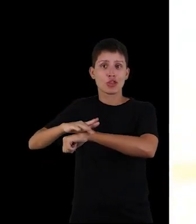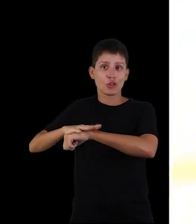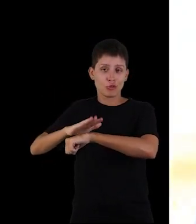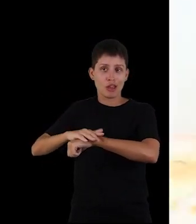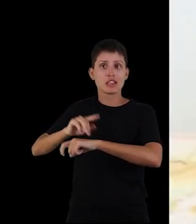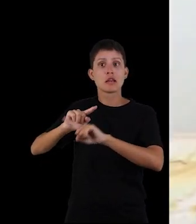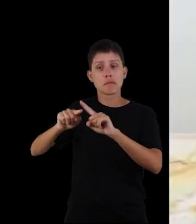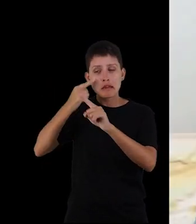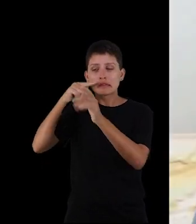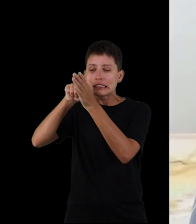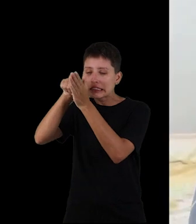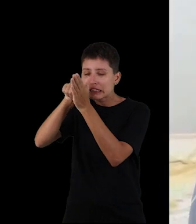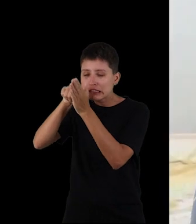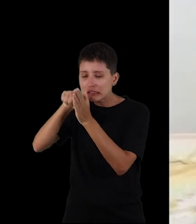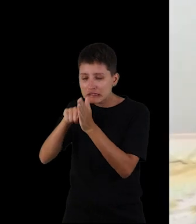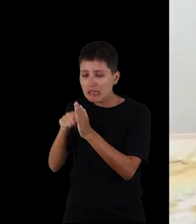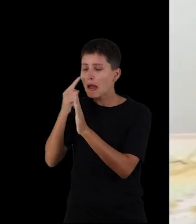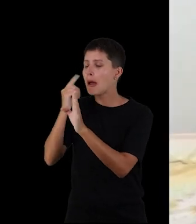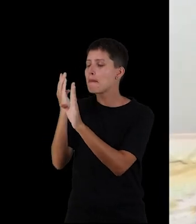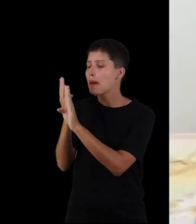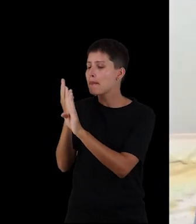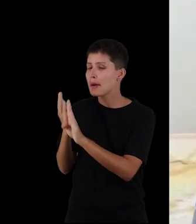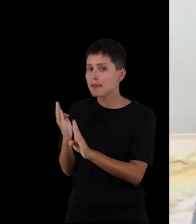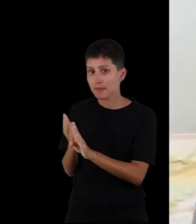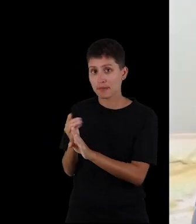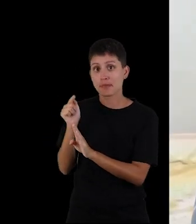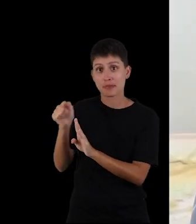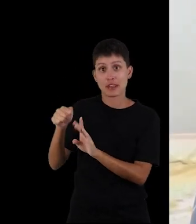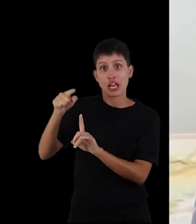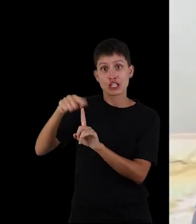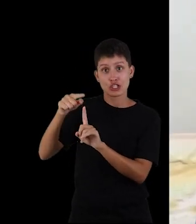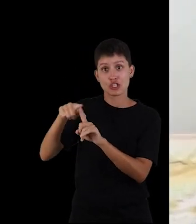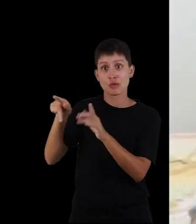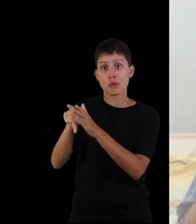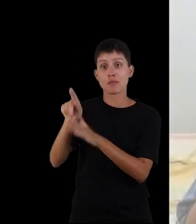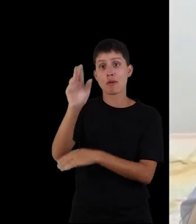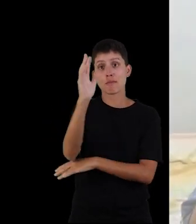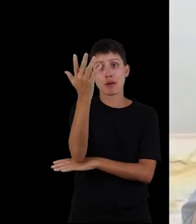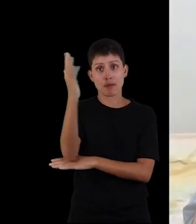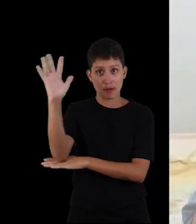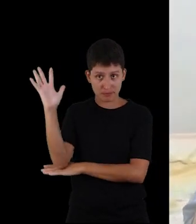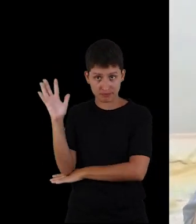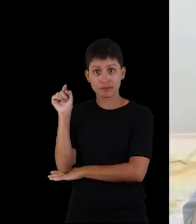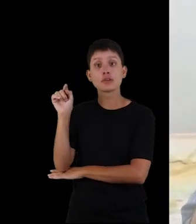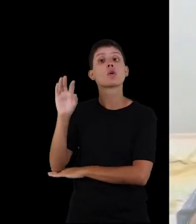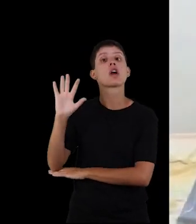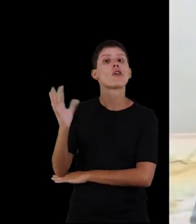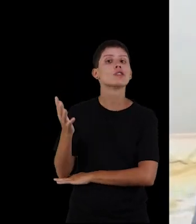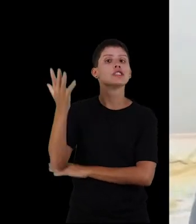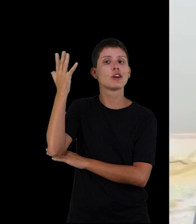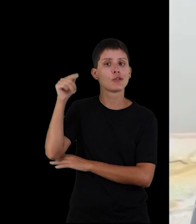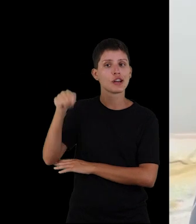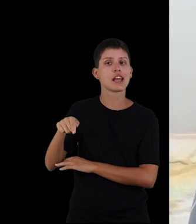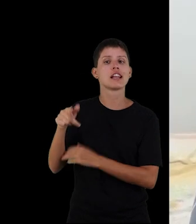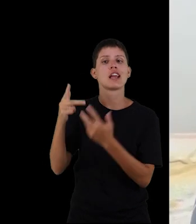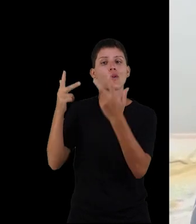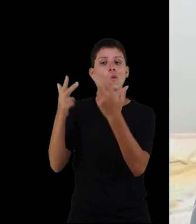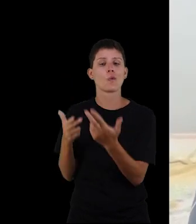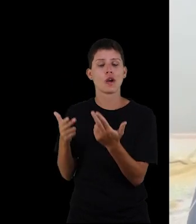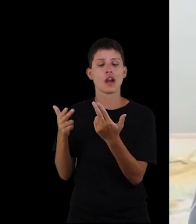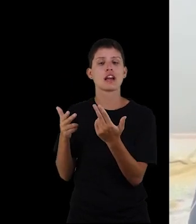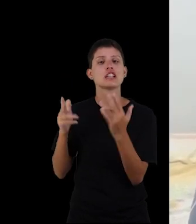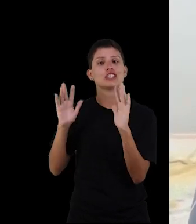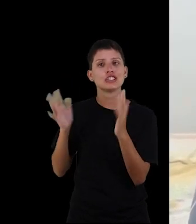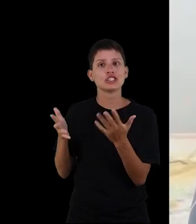Chagas. Nós verificamos que o inibidor de tripicina de flores de moringoleífera, no caso, o Moft, ele foi